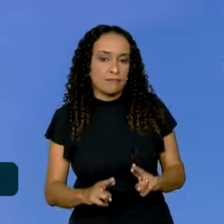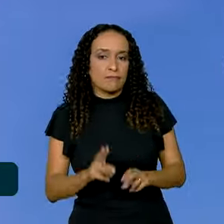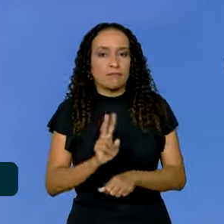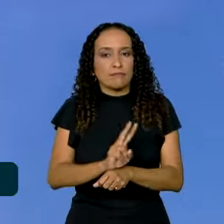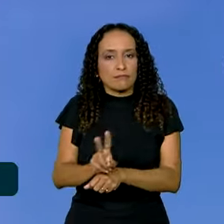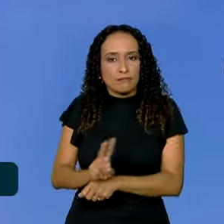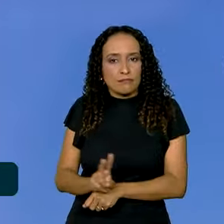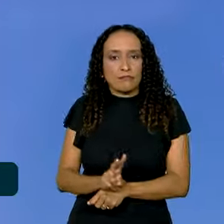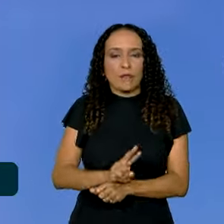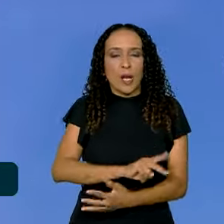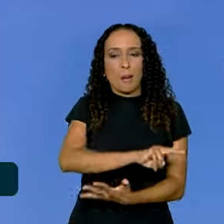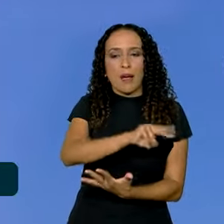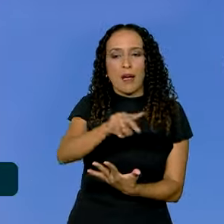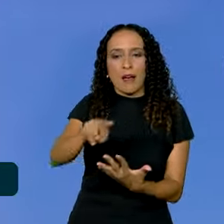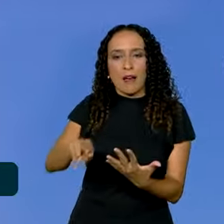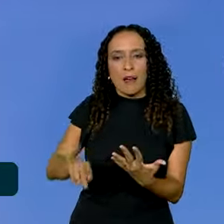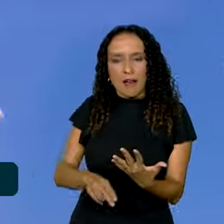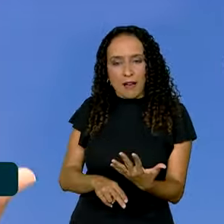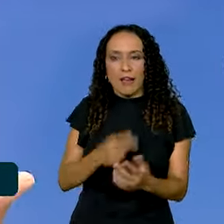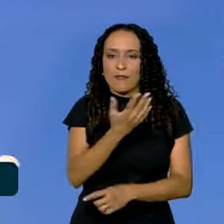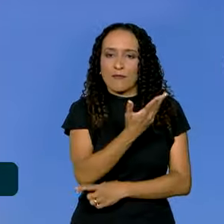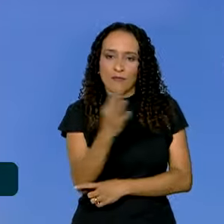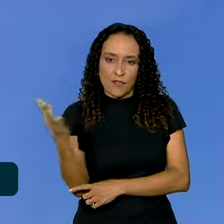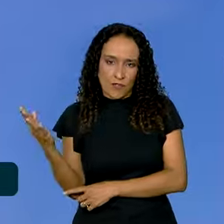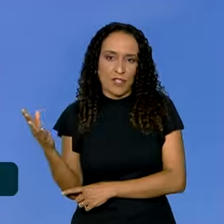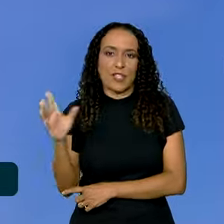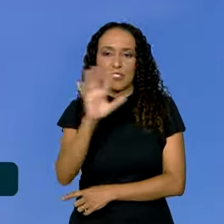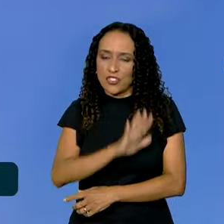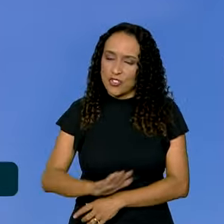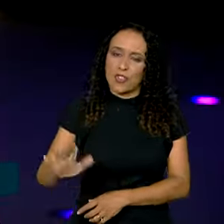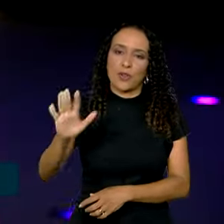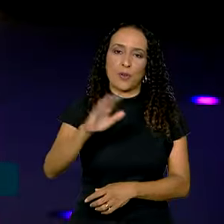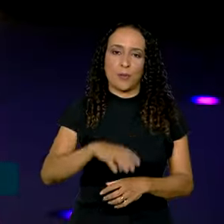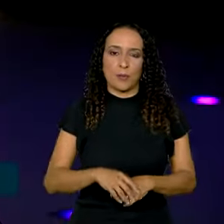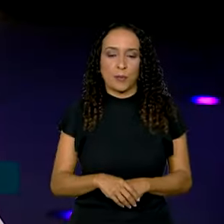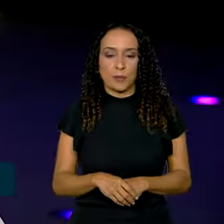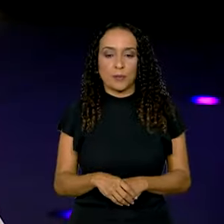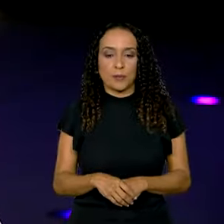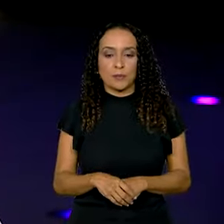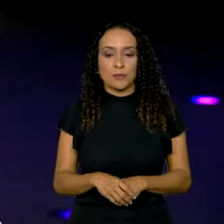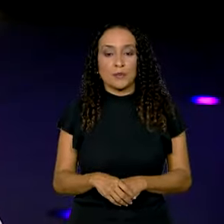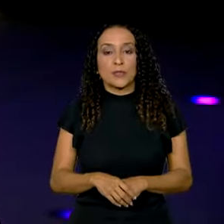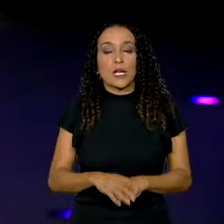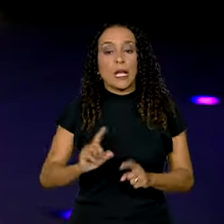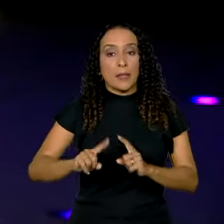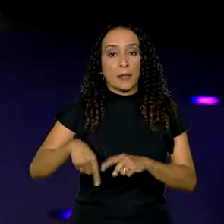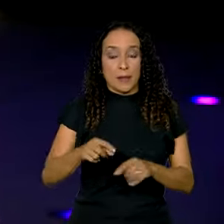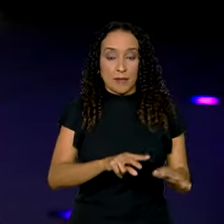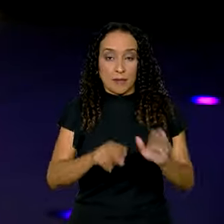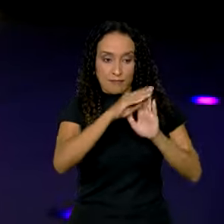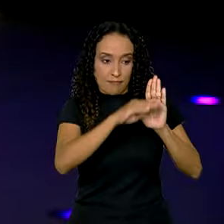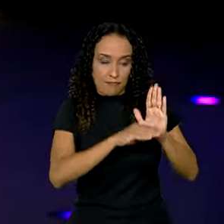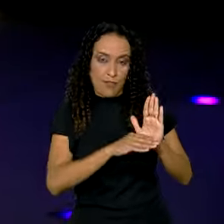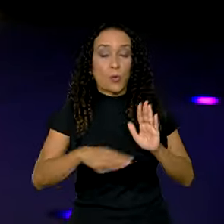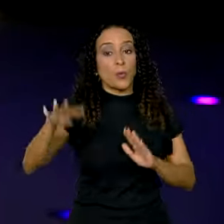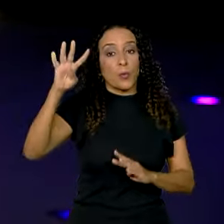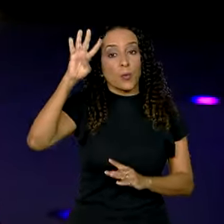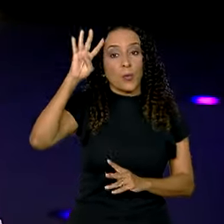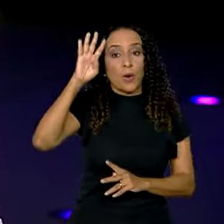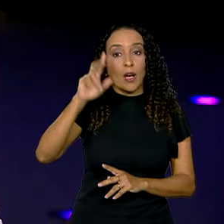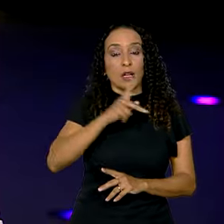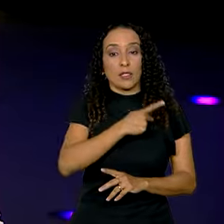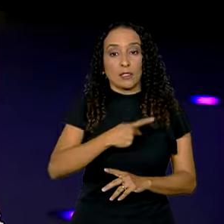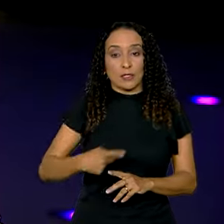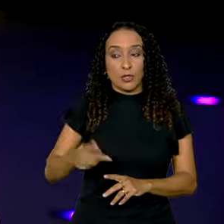preservando a biodiversidade e a floresta de um modo geral. E seguindo a agenda, então, na quarta-feira,